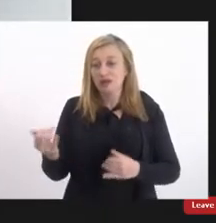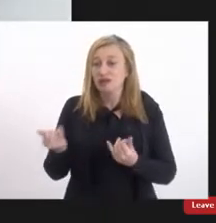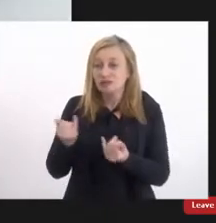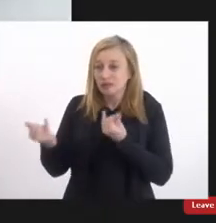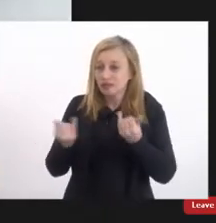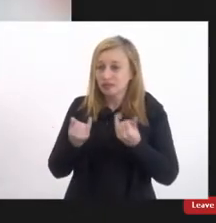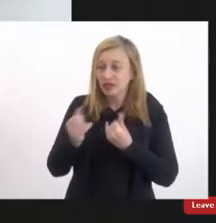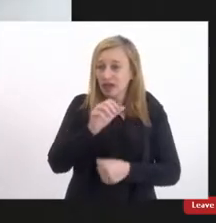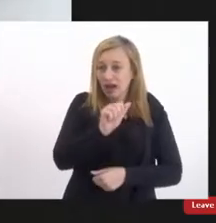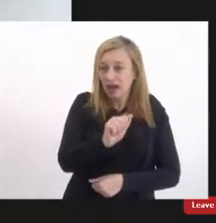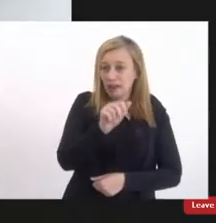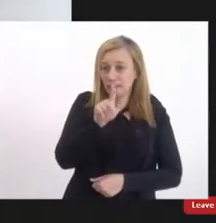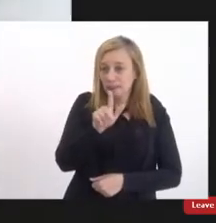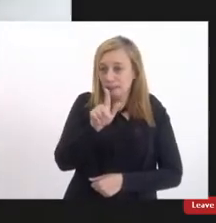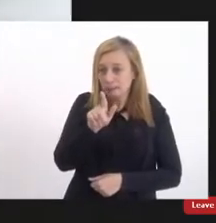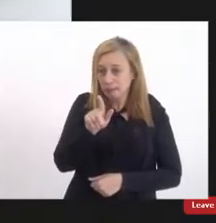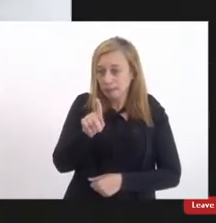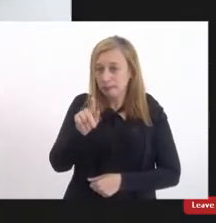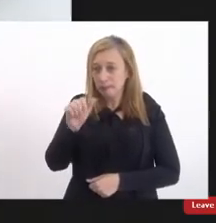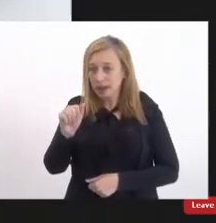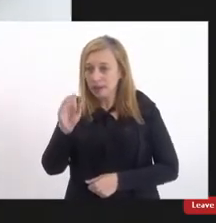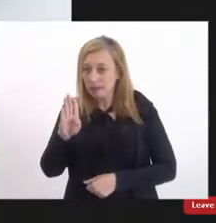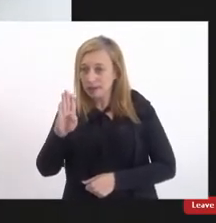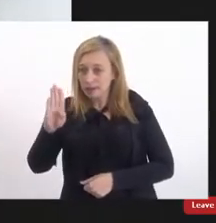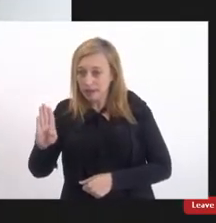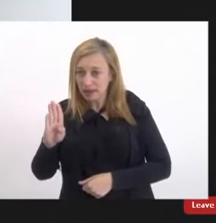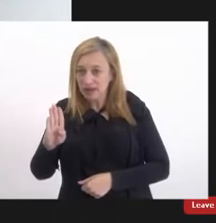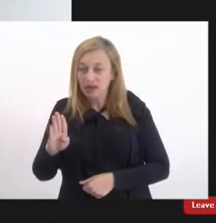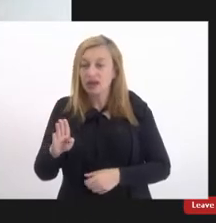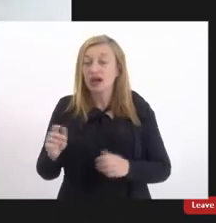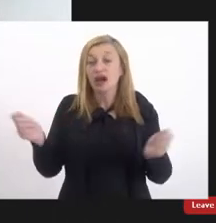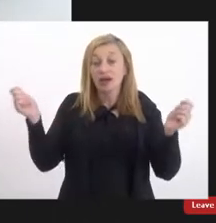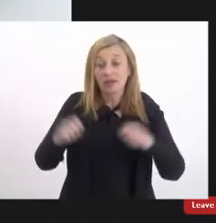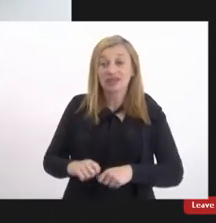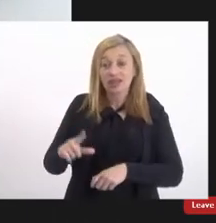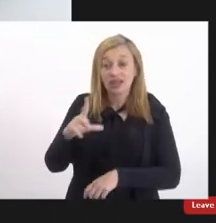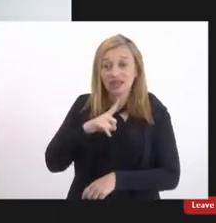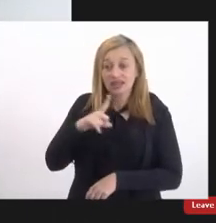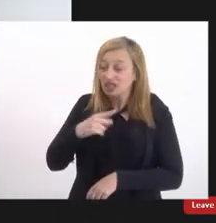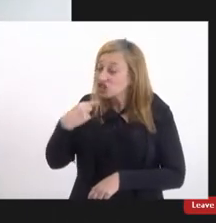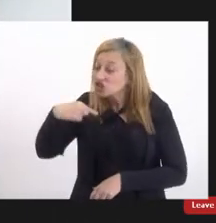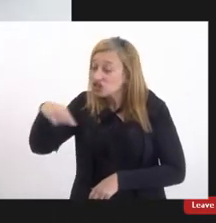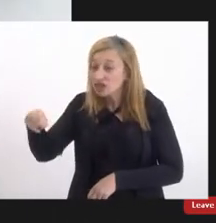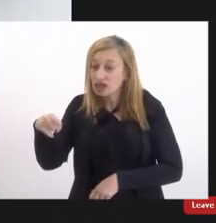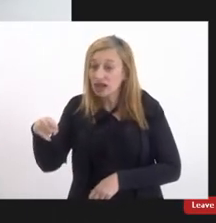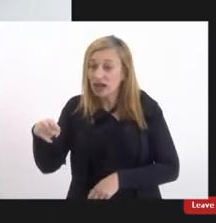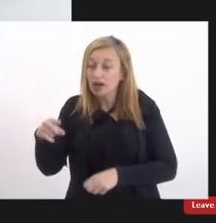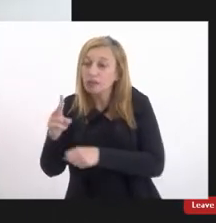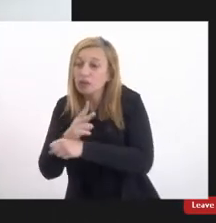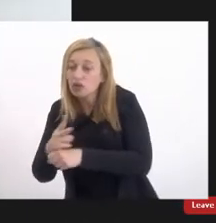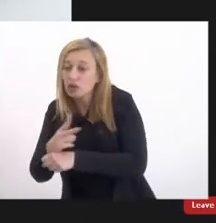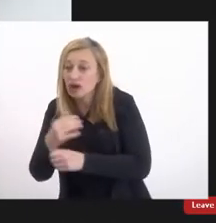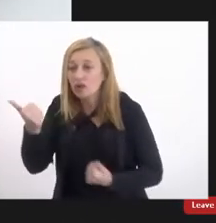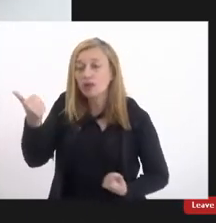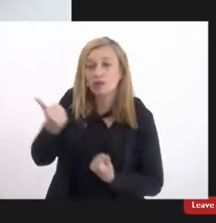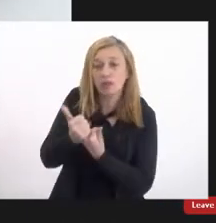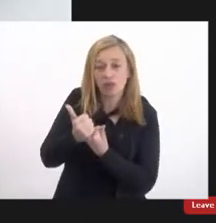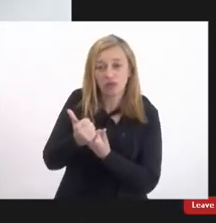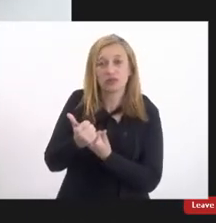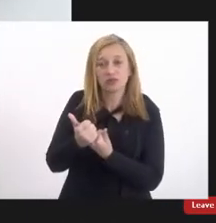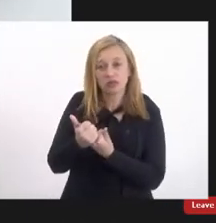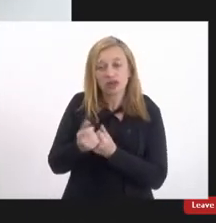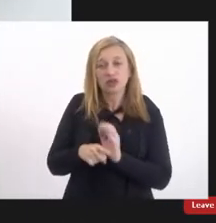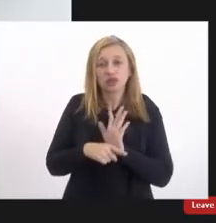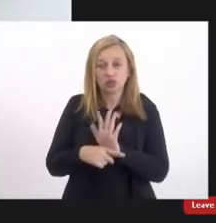PABB que chegam aos conselhos eles ainda tem a capacidade de irem atrás buscarem um apoio buscarem uma ajuda